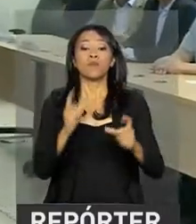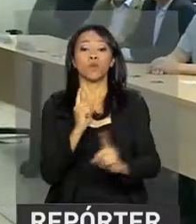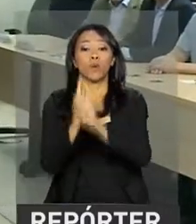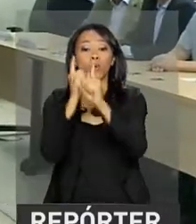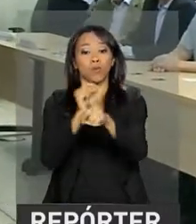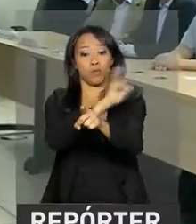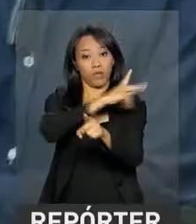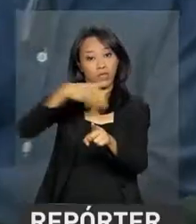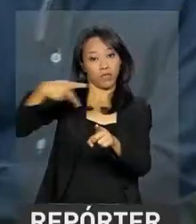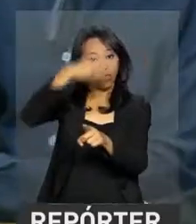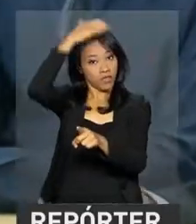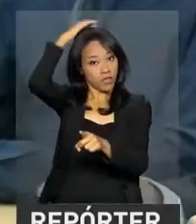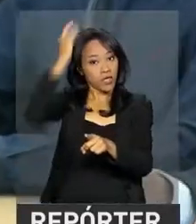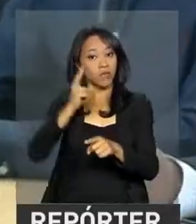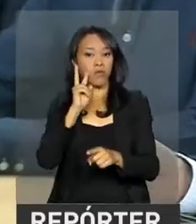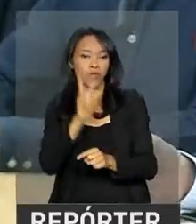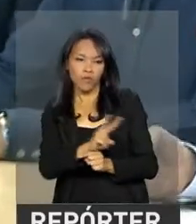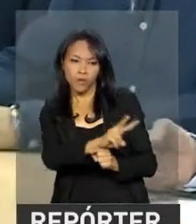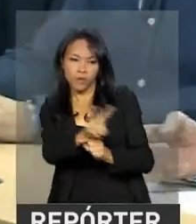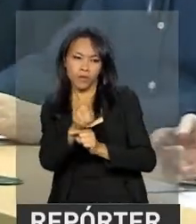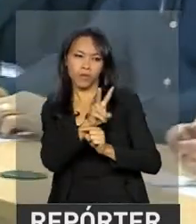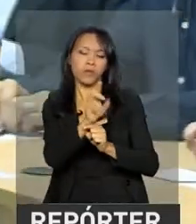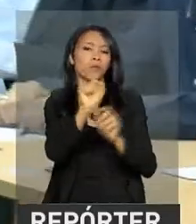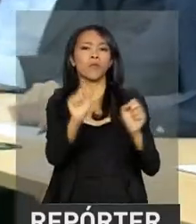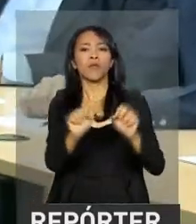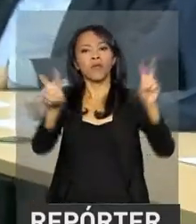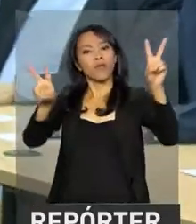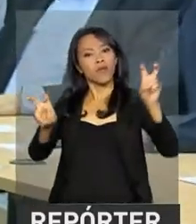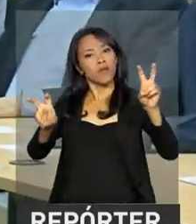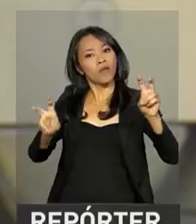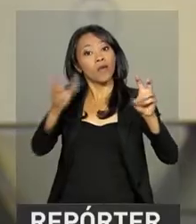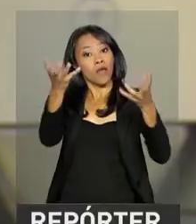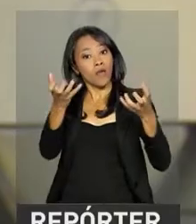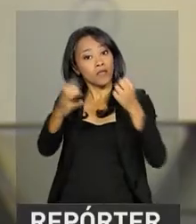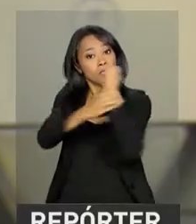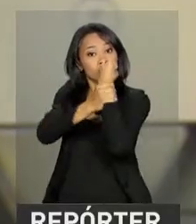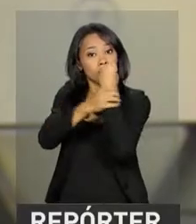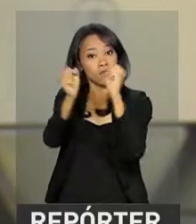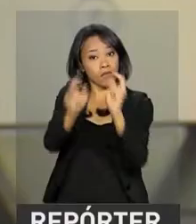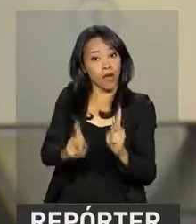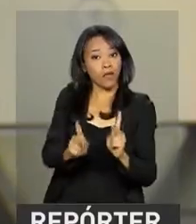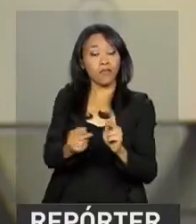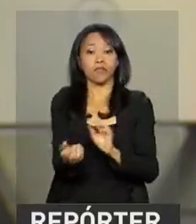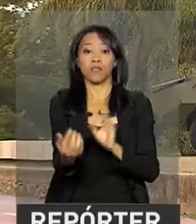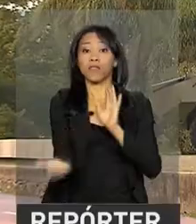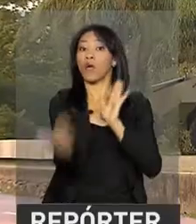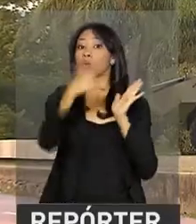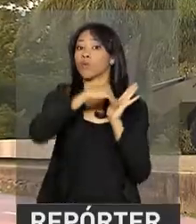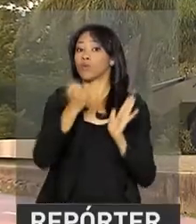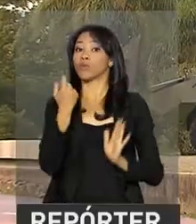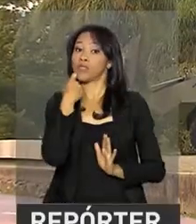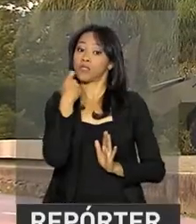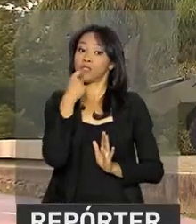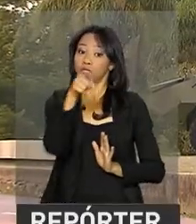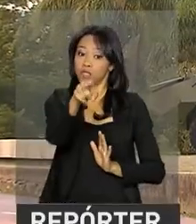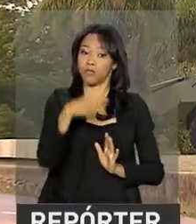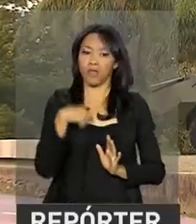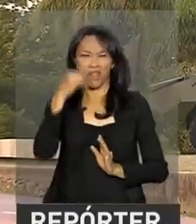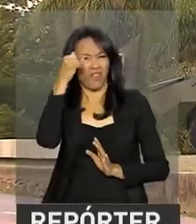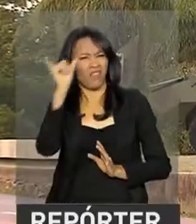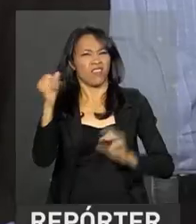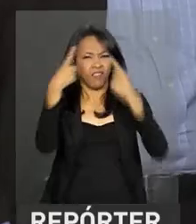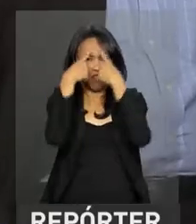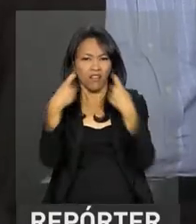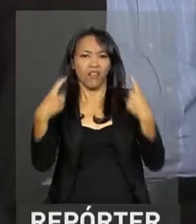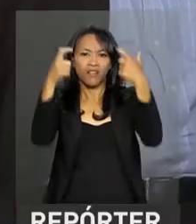acompanhou o andamento da operação O Rio quer segurança e paz, iniciada na última sexta-feira para ajudar a combater a violência